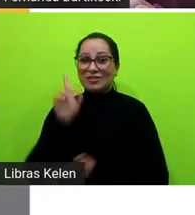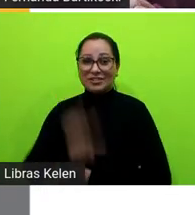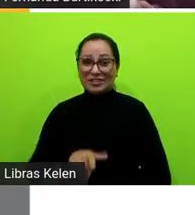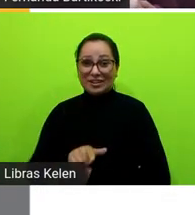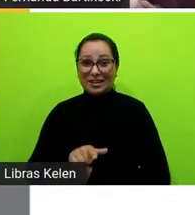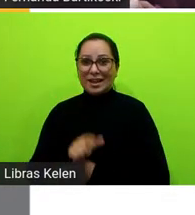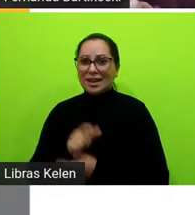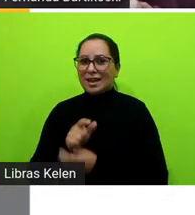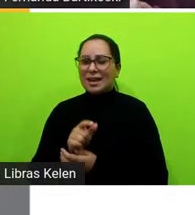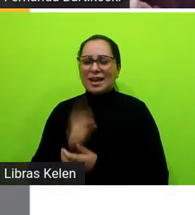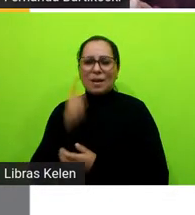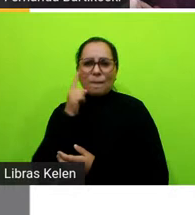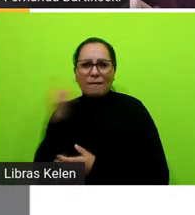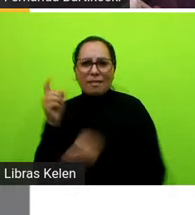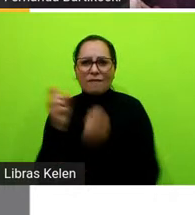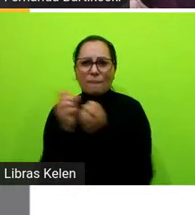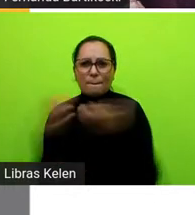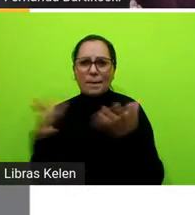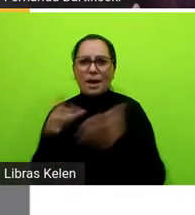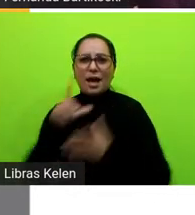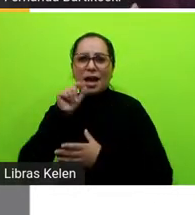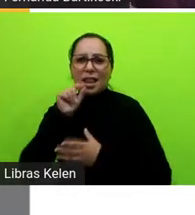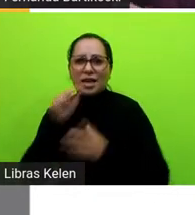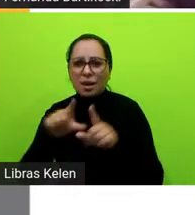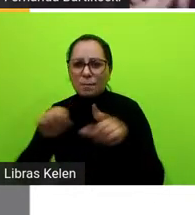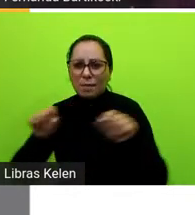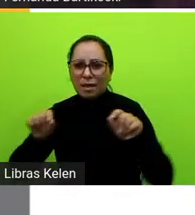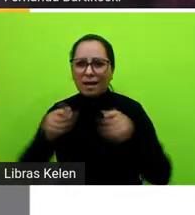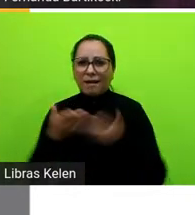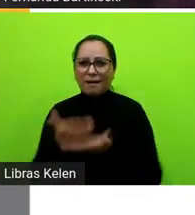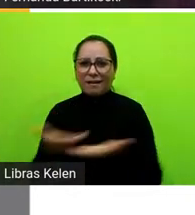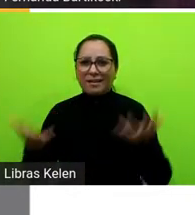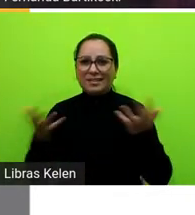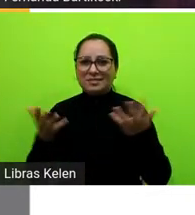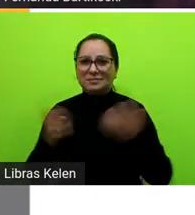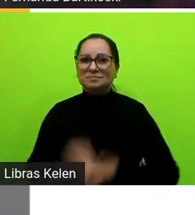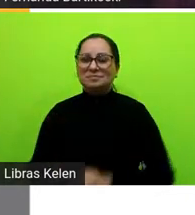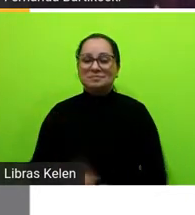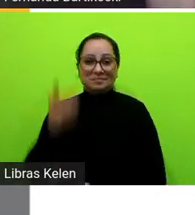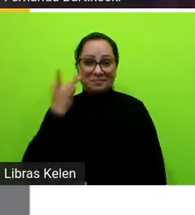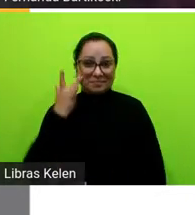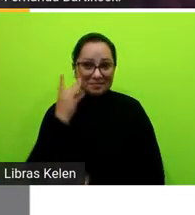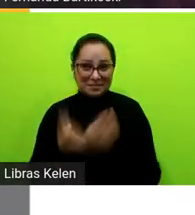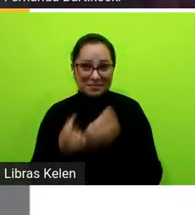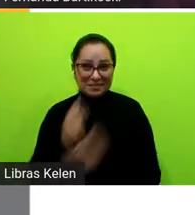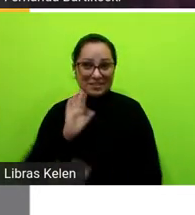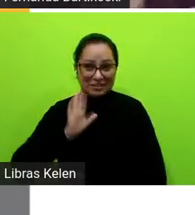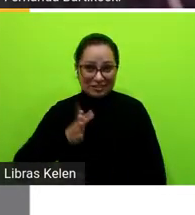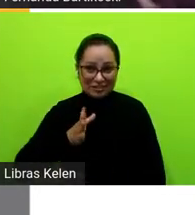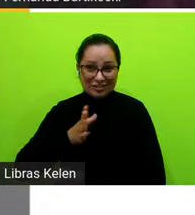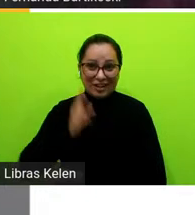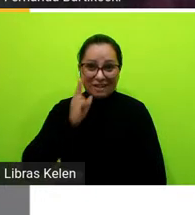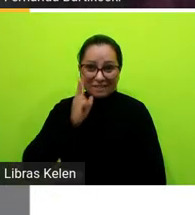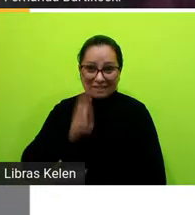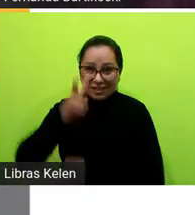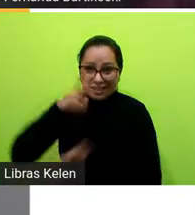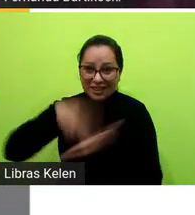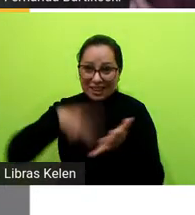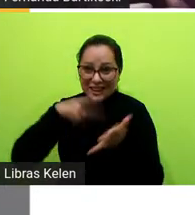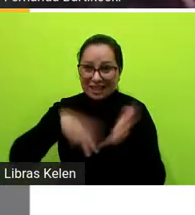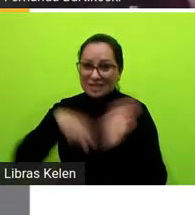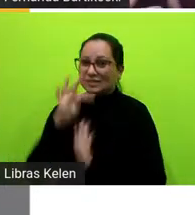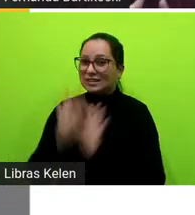enigma do galinheiro não não sei se alguém já já viu já leu